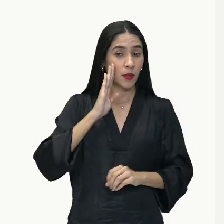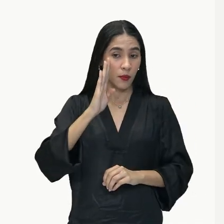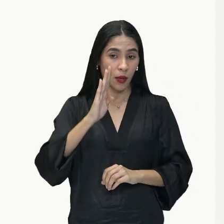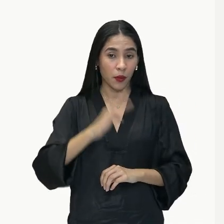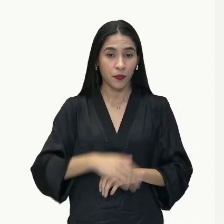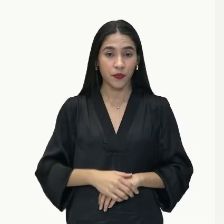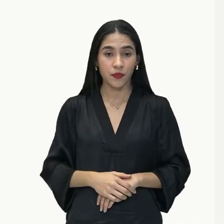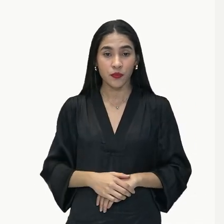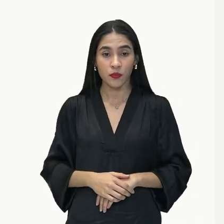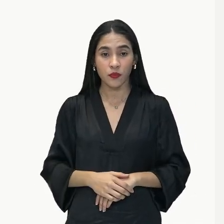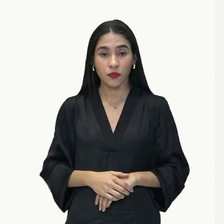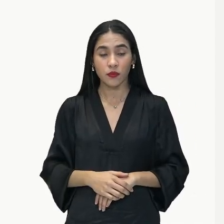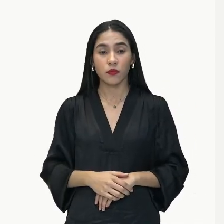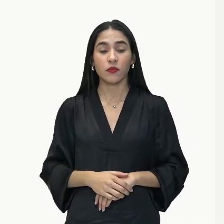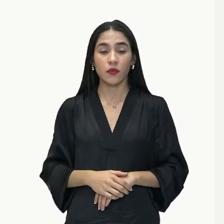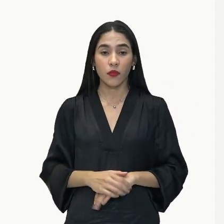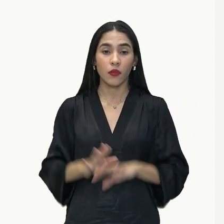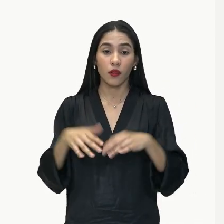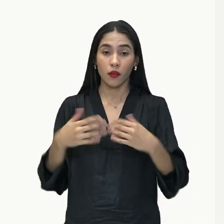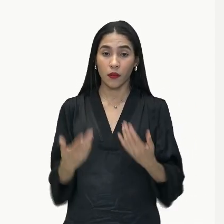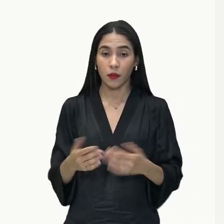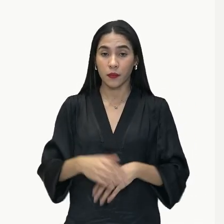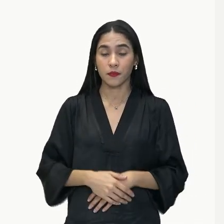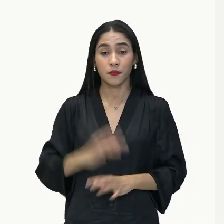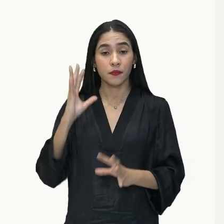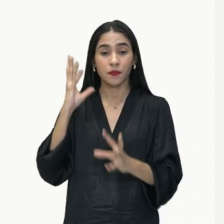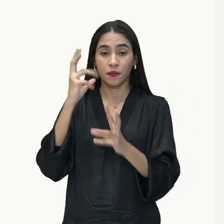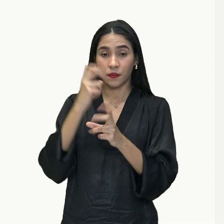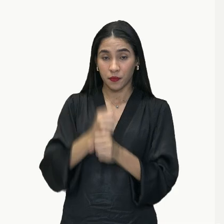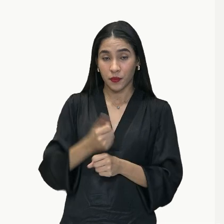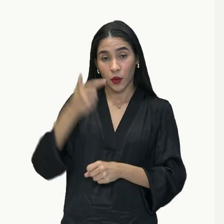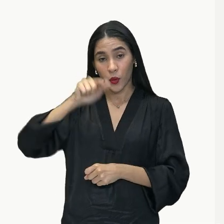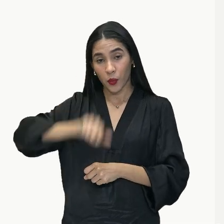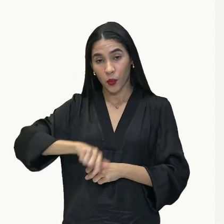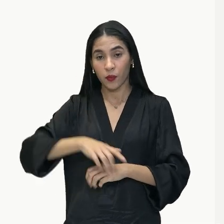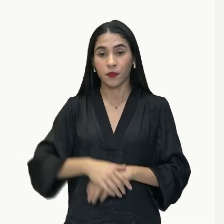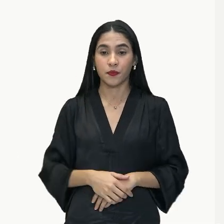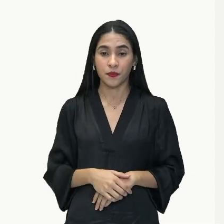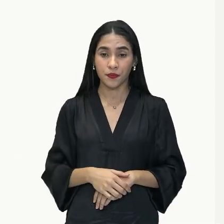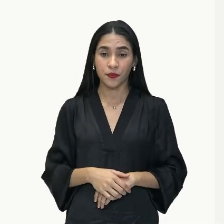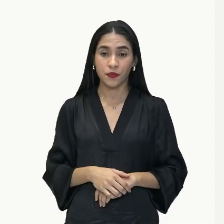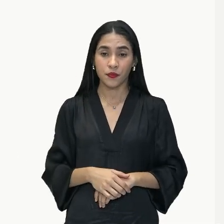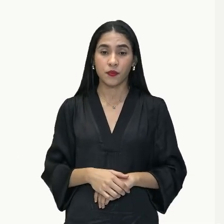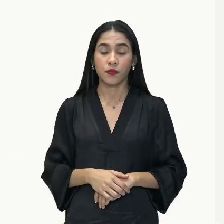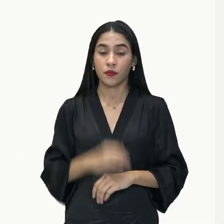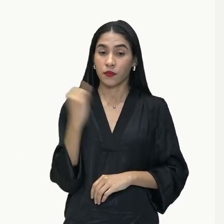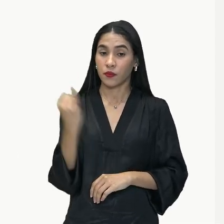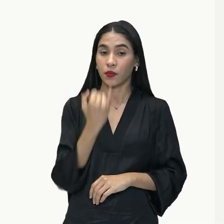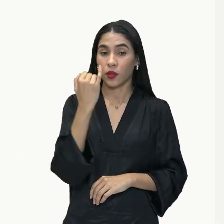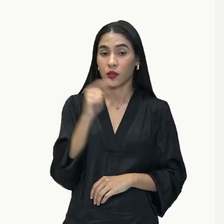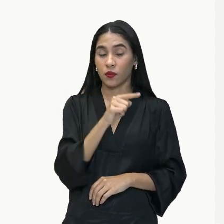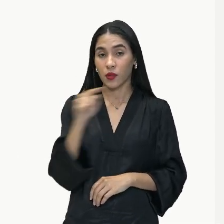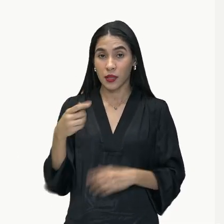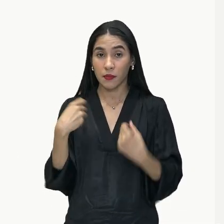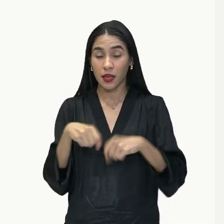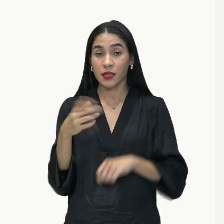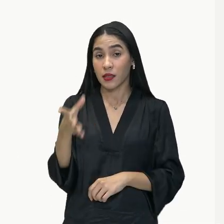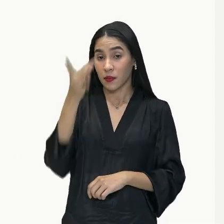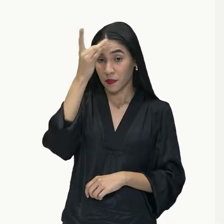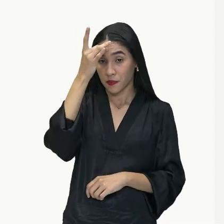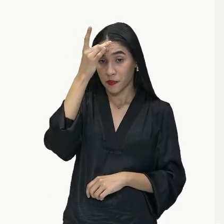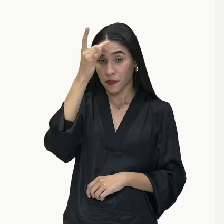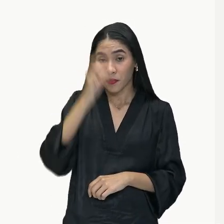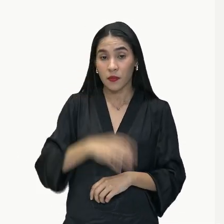certo? Então pessoal, recapitulando mais uma vez, uma questão importante que você deve observar,